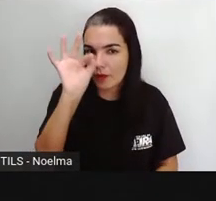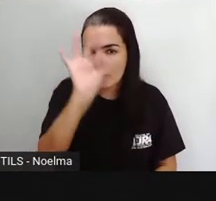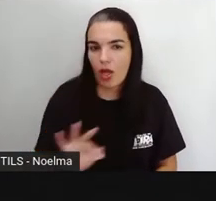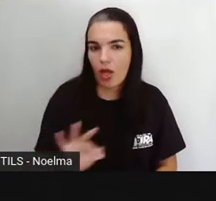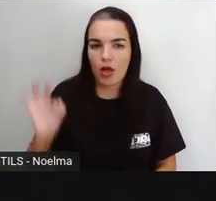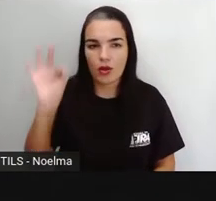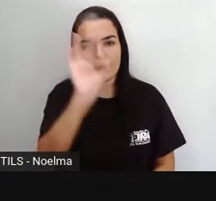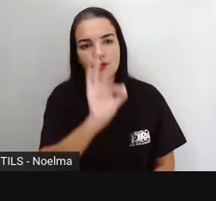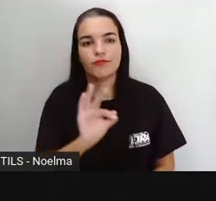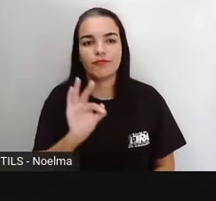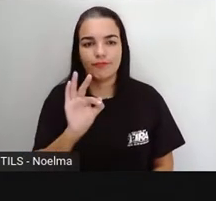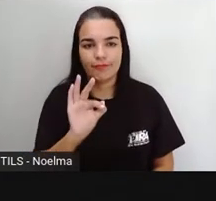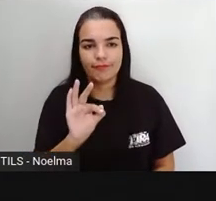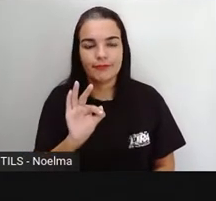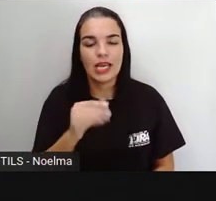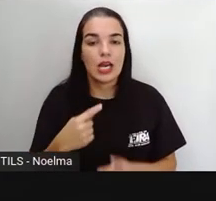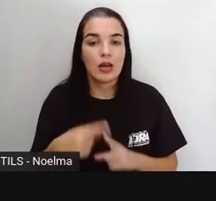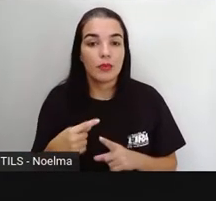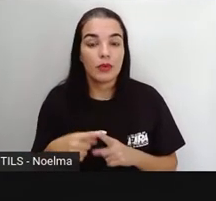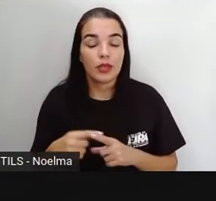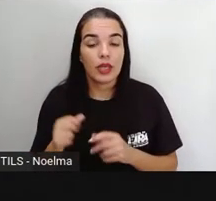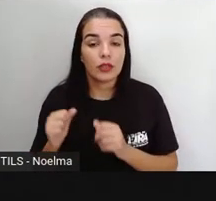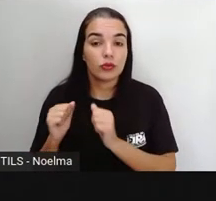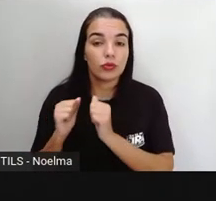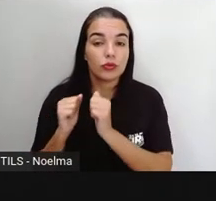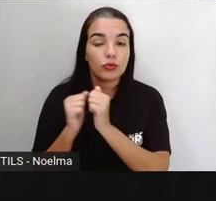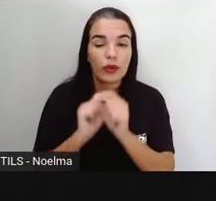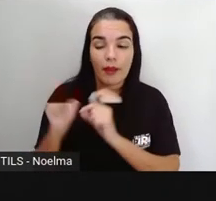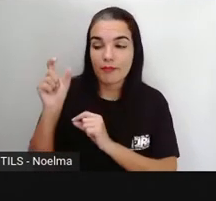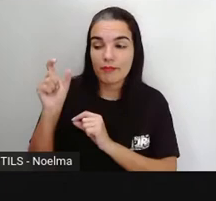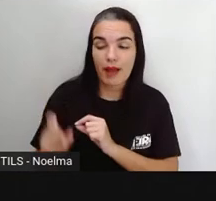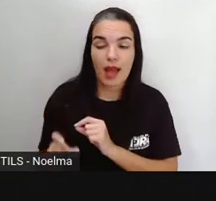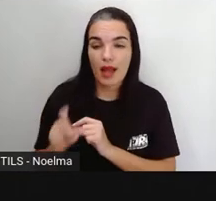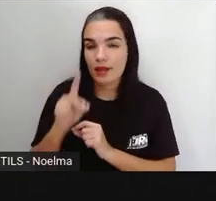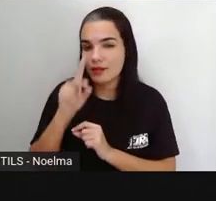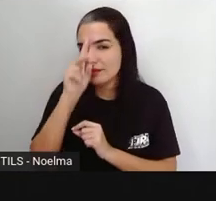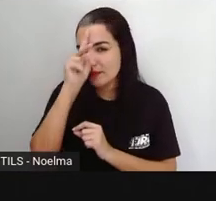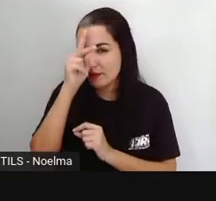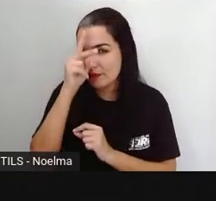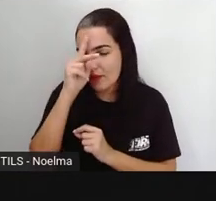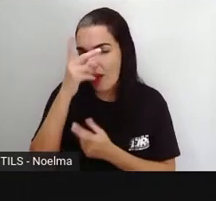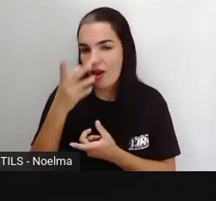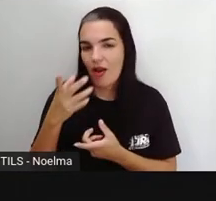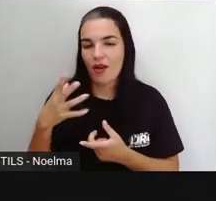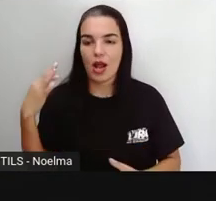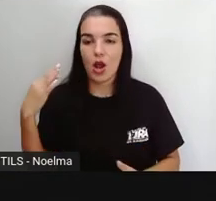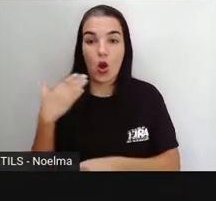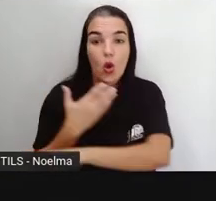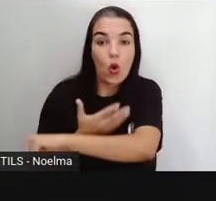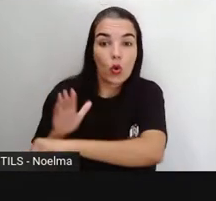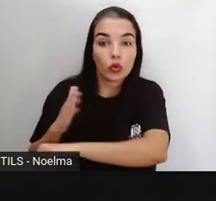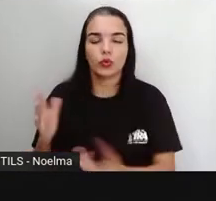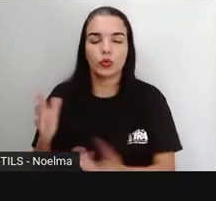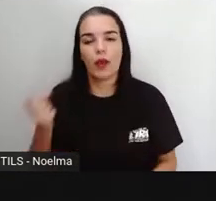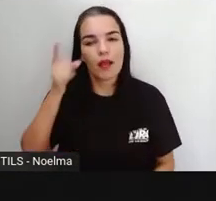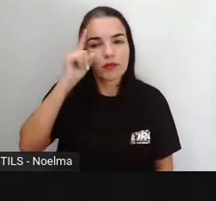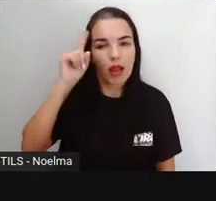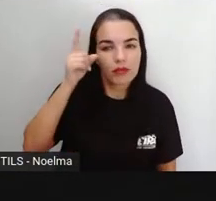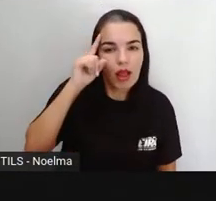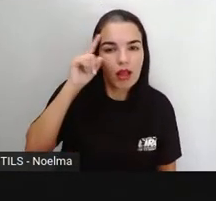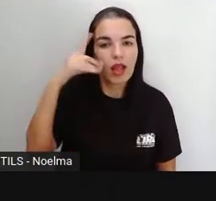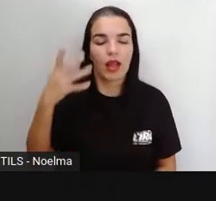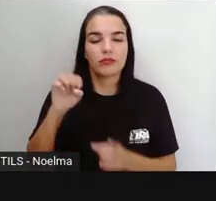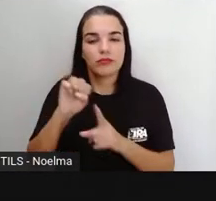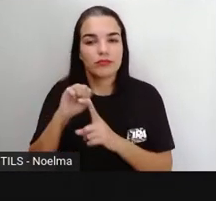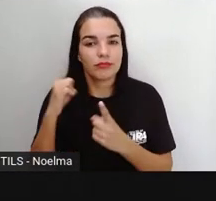Porque estão associadas aí a personagens, a histórias, a costumes, a hábitos sociais,